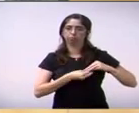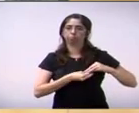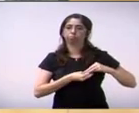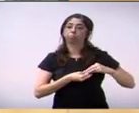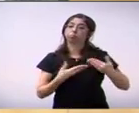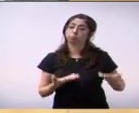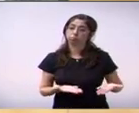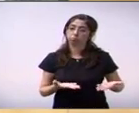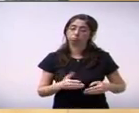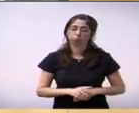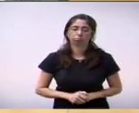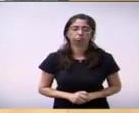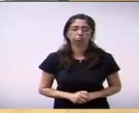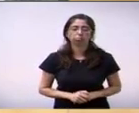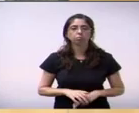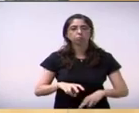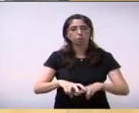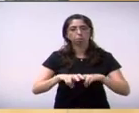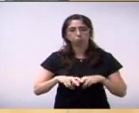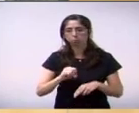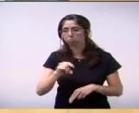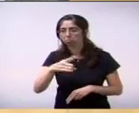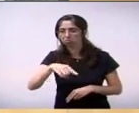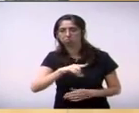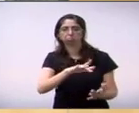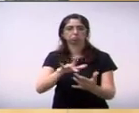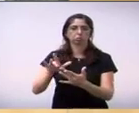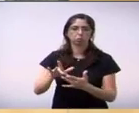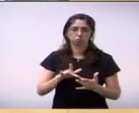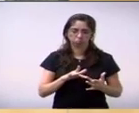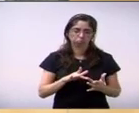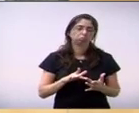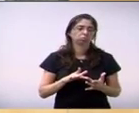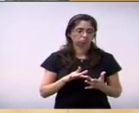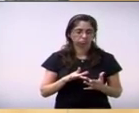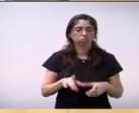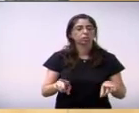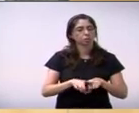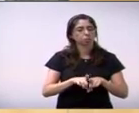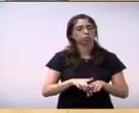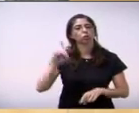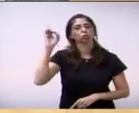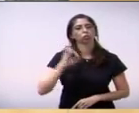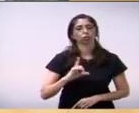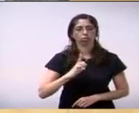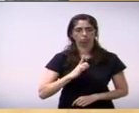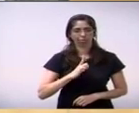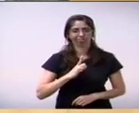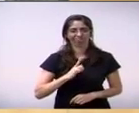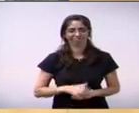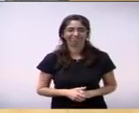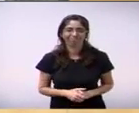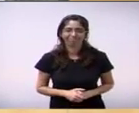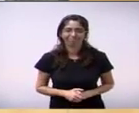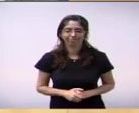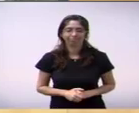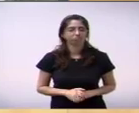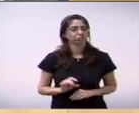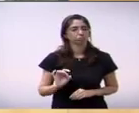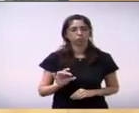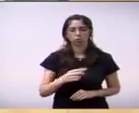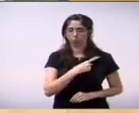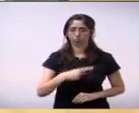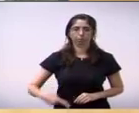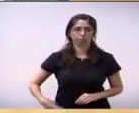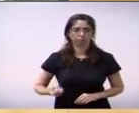com pessoas que possam estar debilitadas doentes acredito que também se encaixaria e teria o direito é o que eu tenho a dizer